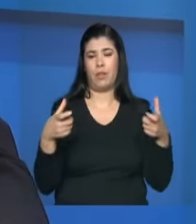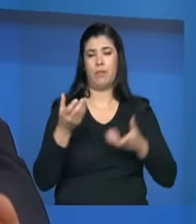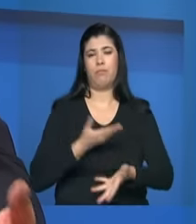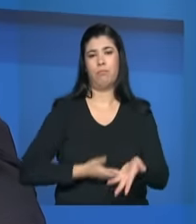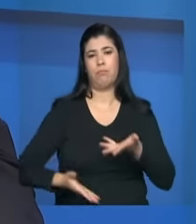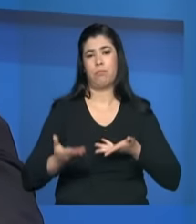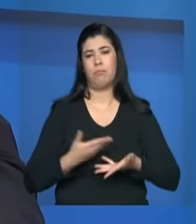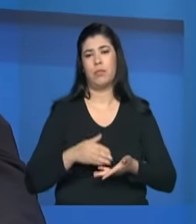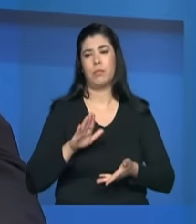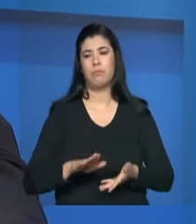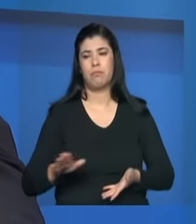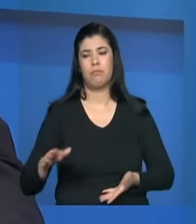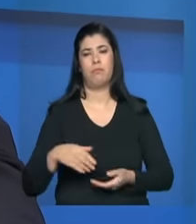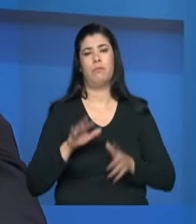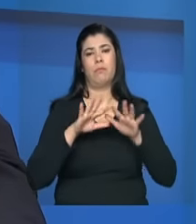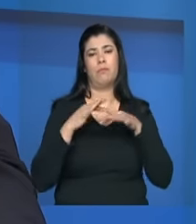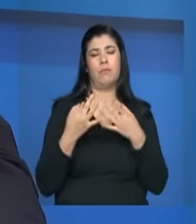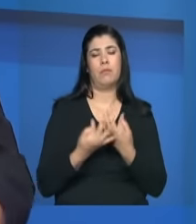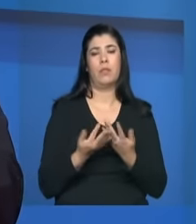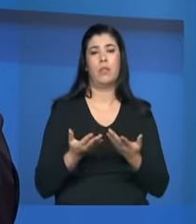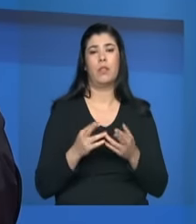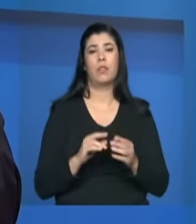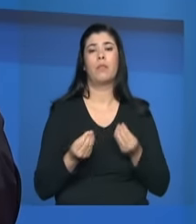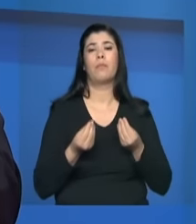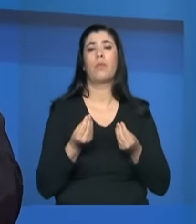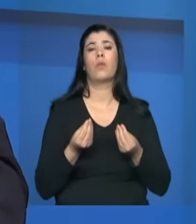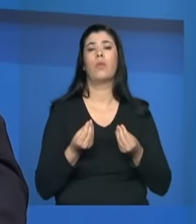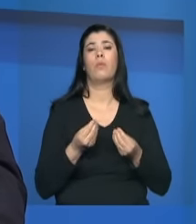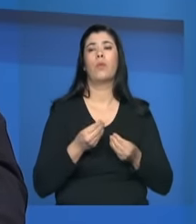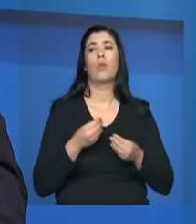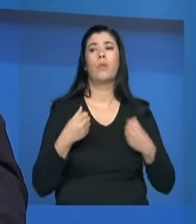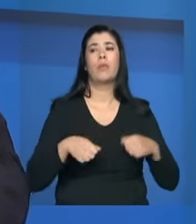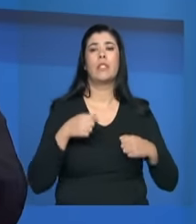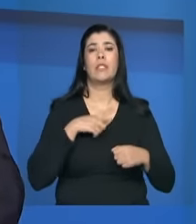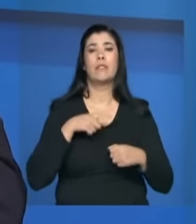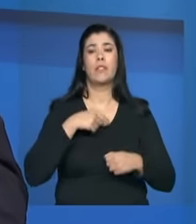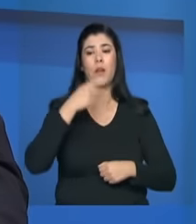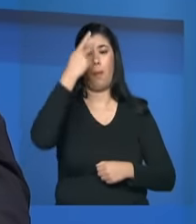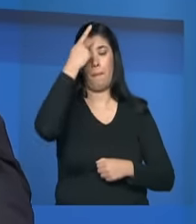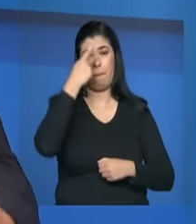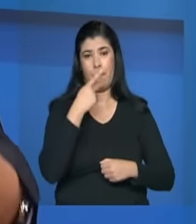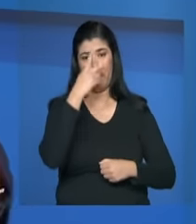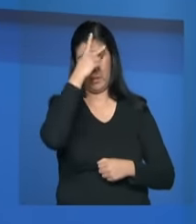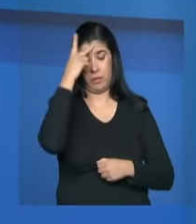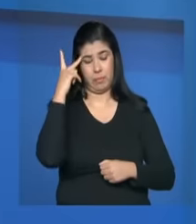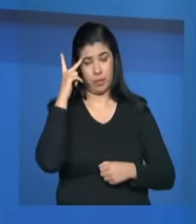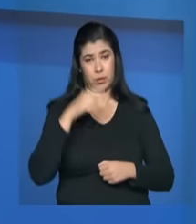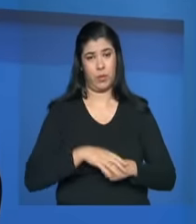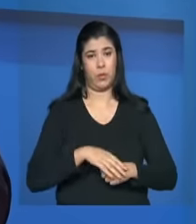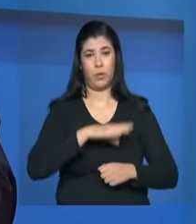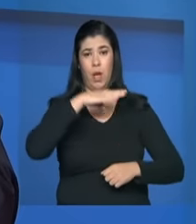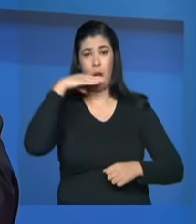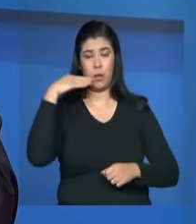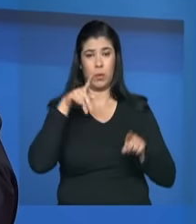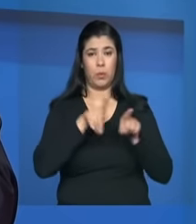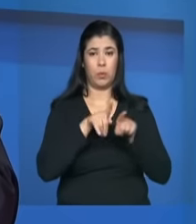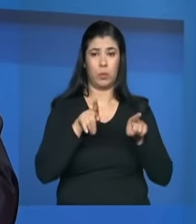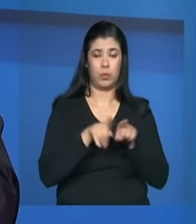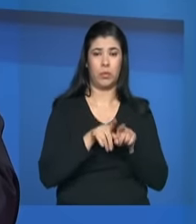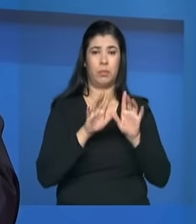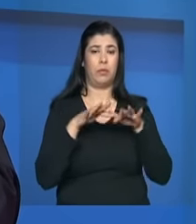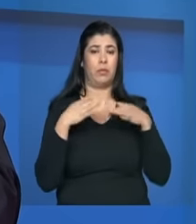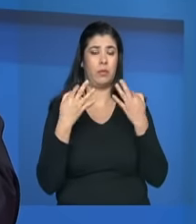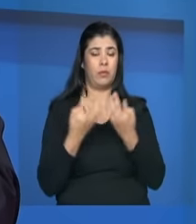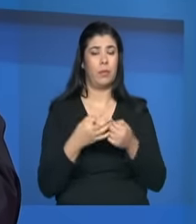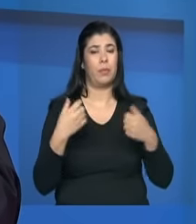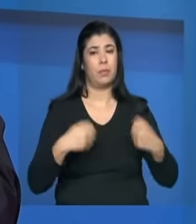mas quais são as condições desses adultos e dessas famílias para estarem necessitando de um acolhimento então é importante